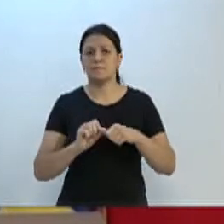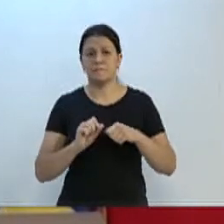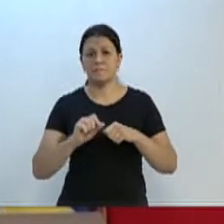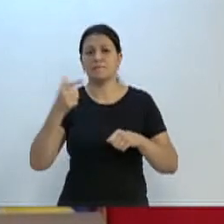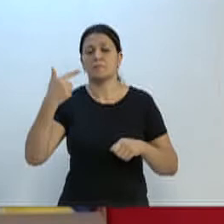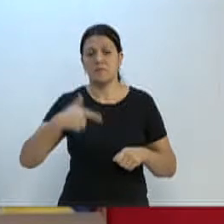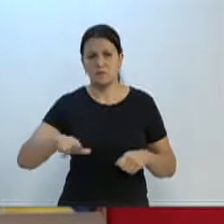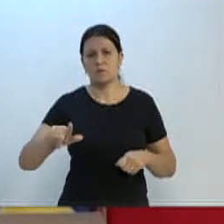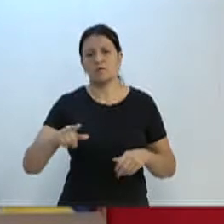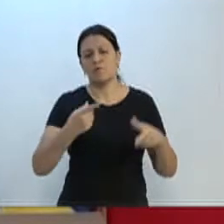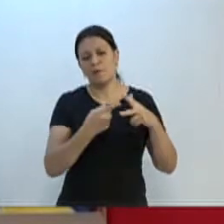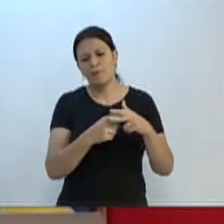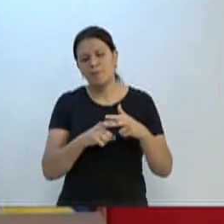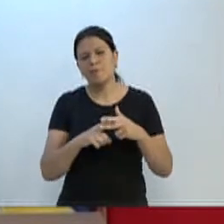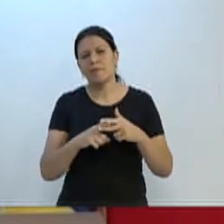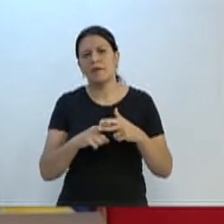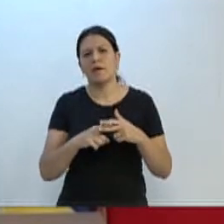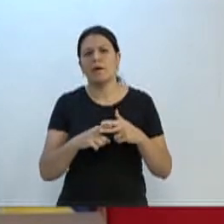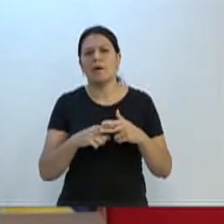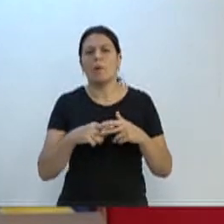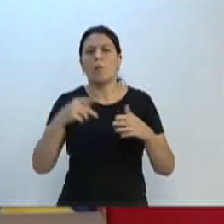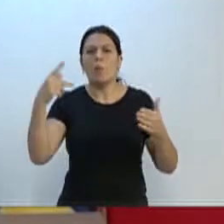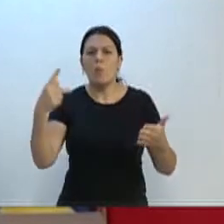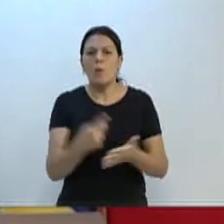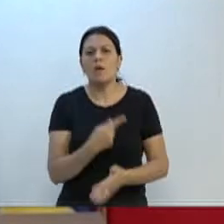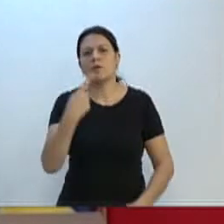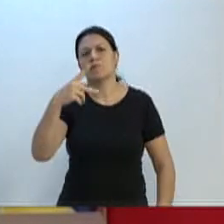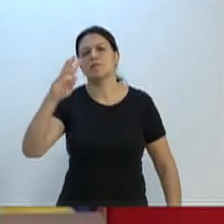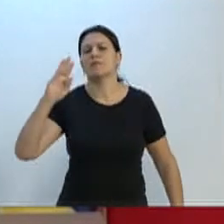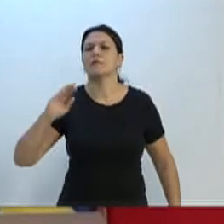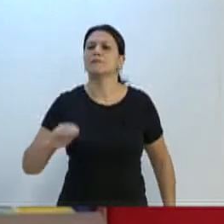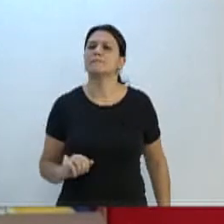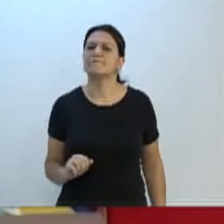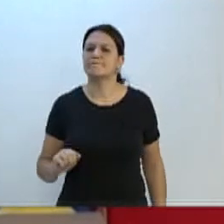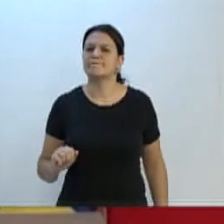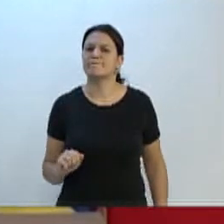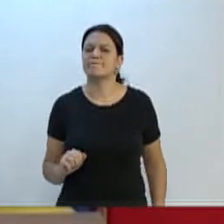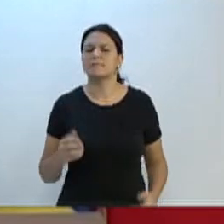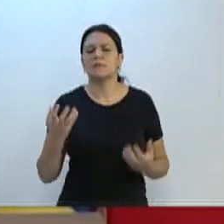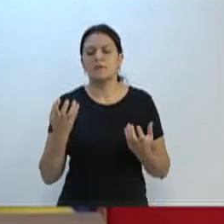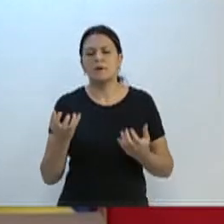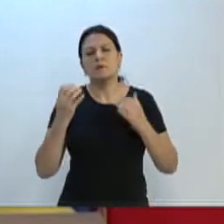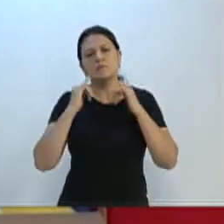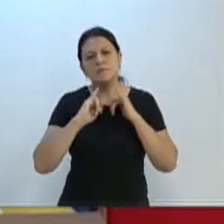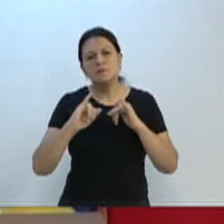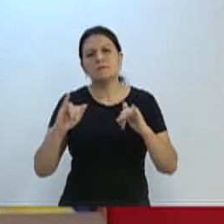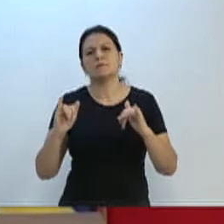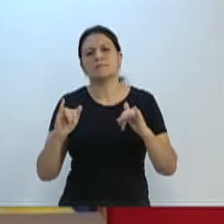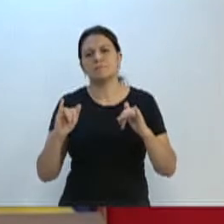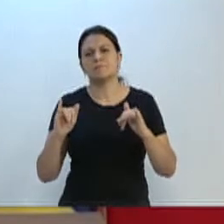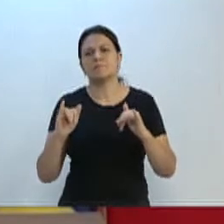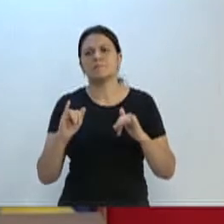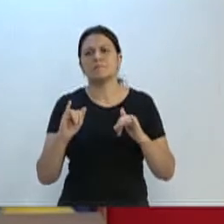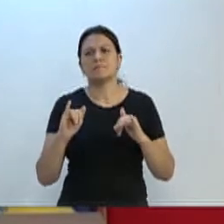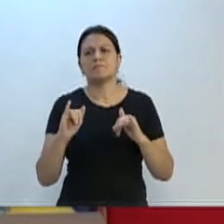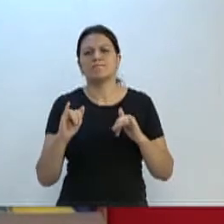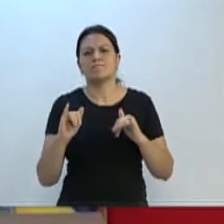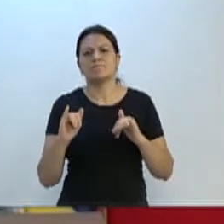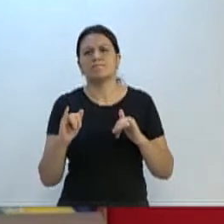aí consertar a cagada que vocês estão fazendo pela nossa cidade. Eu quero dizer, senhores, que cada vez